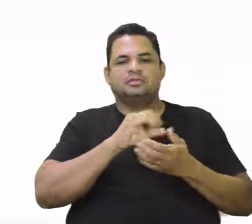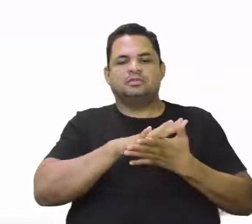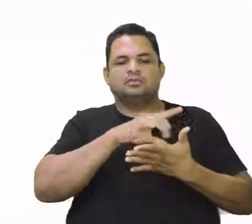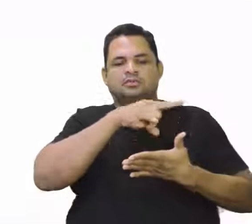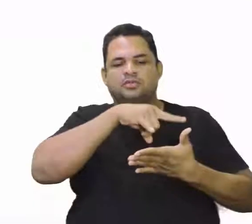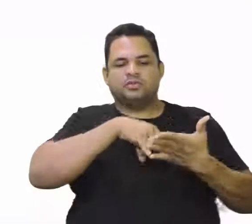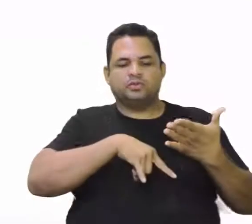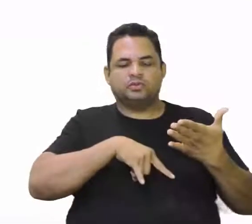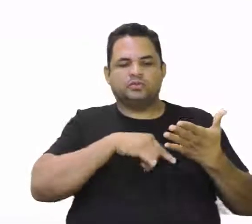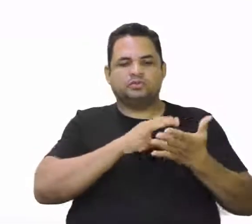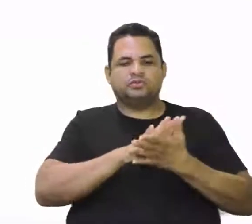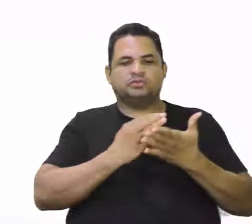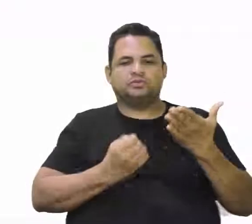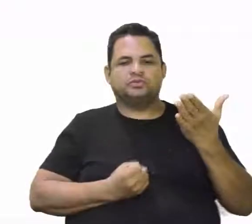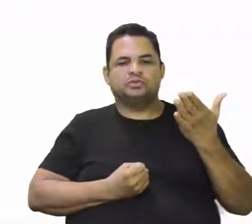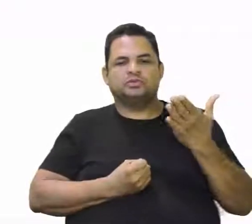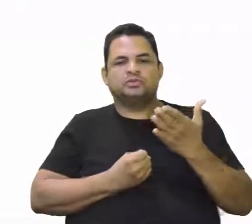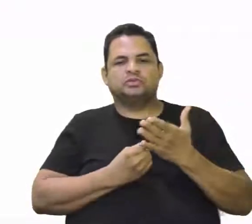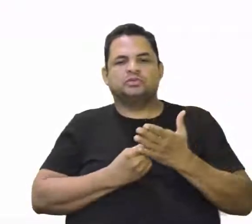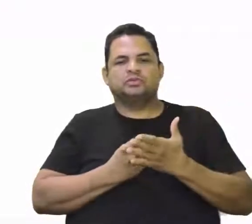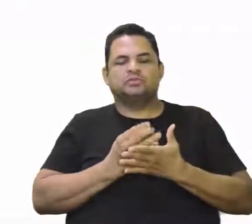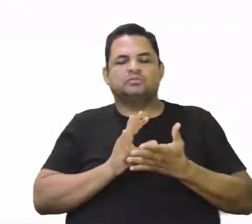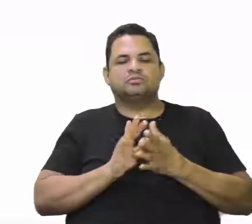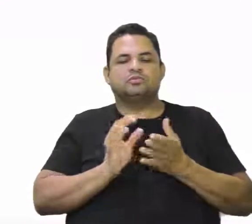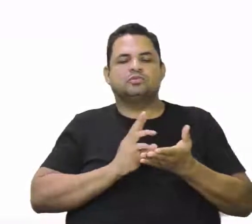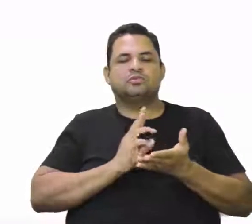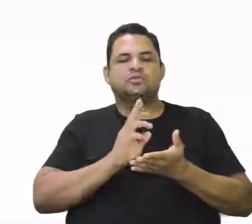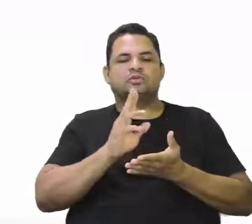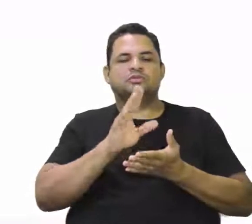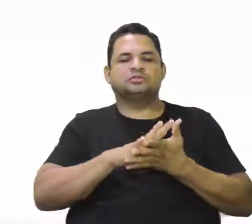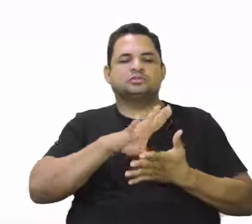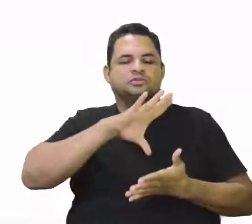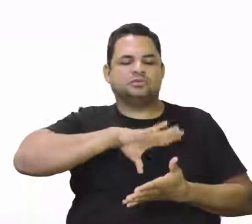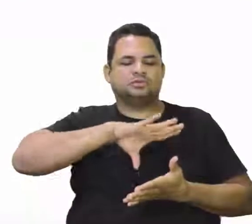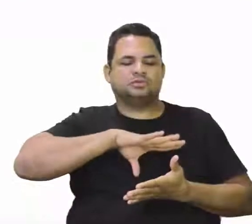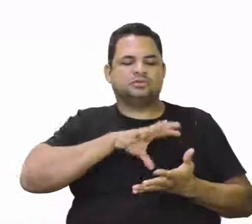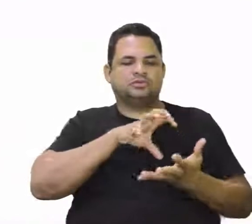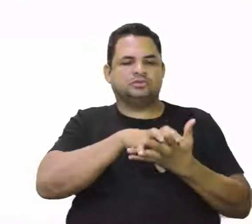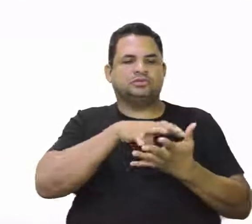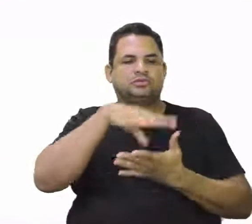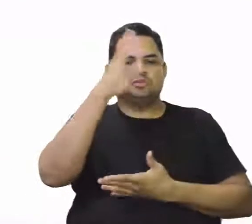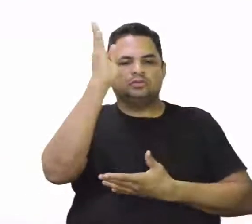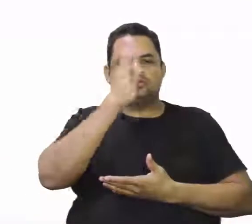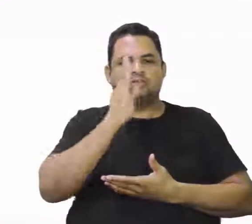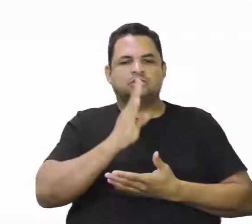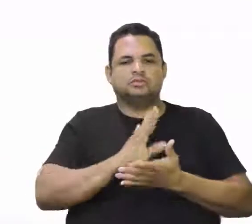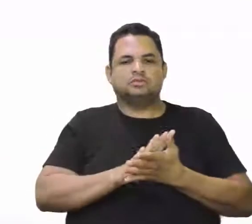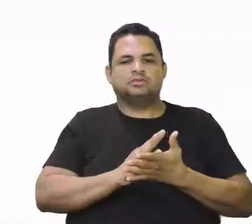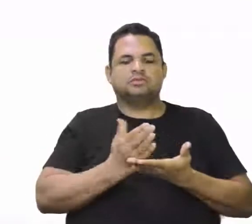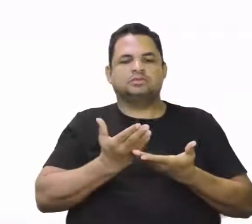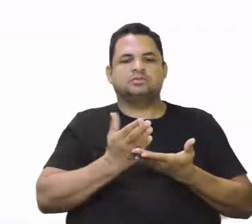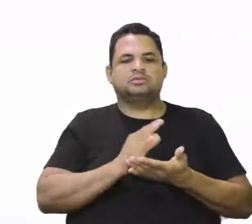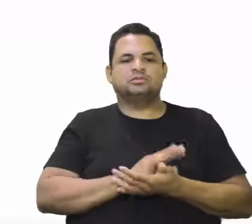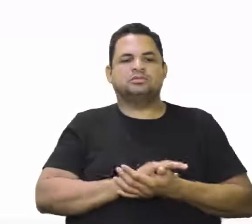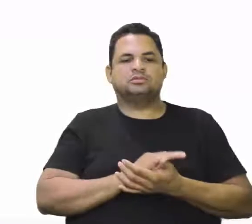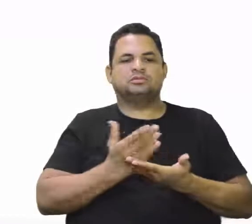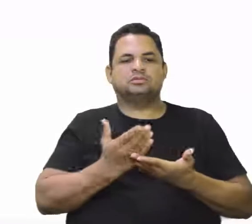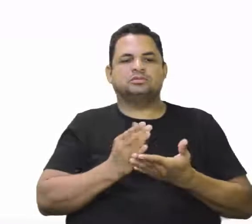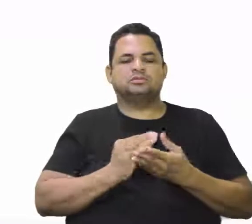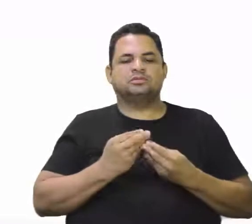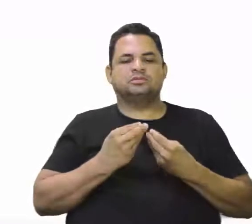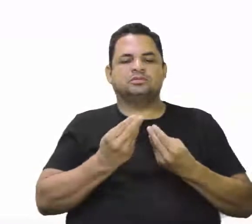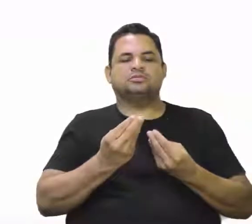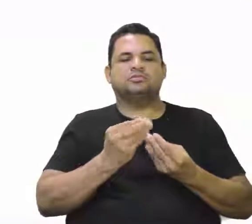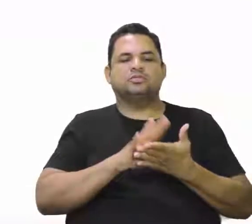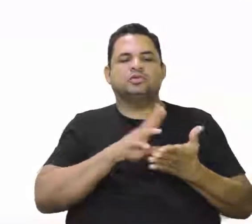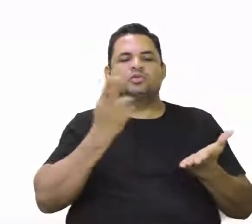nascimento do processo de colonização português aqui no Brasil. E ele vai encaminhar para Portugal uma carta